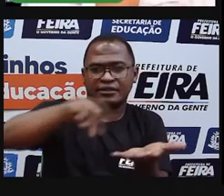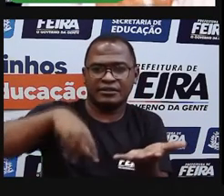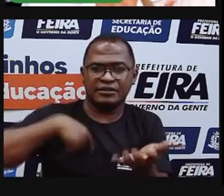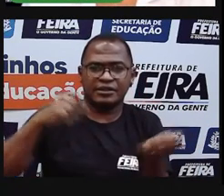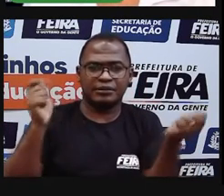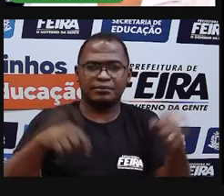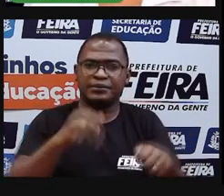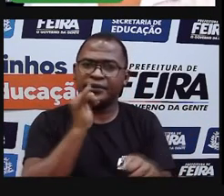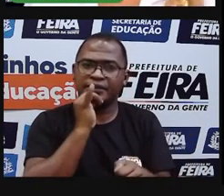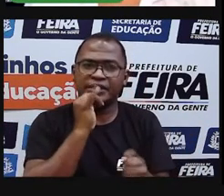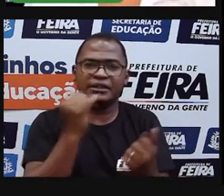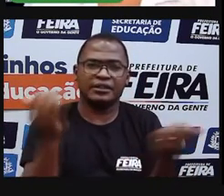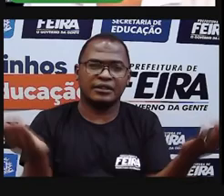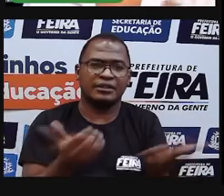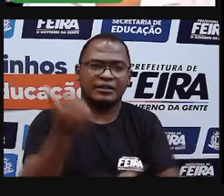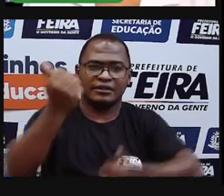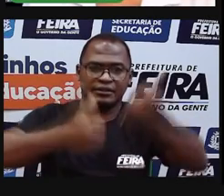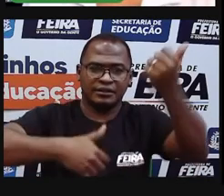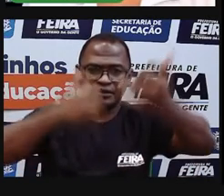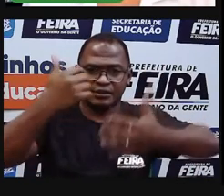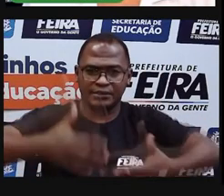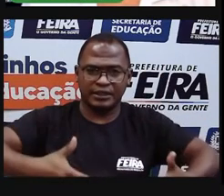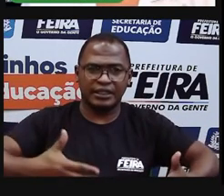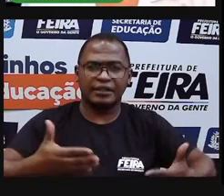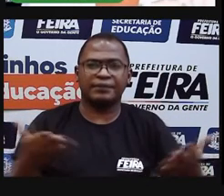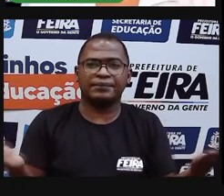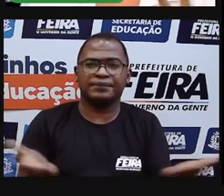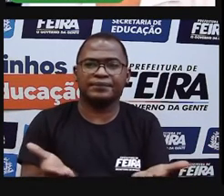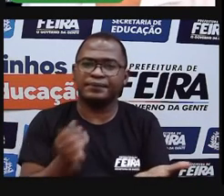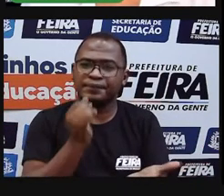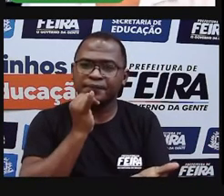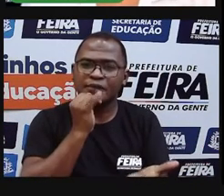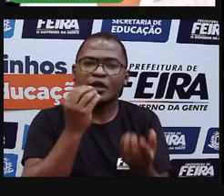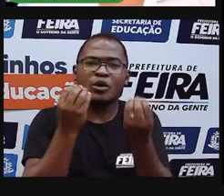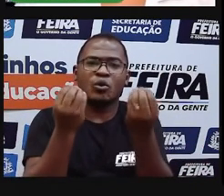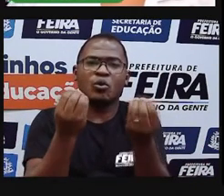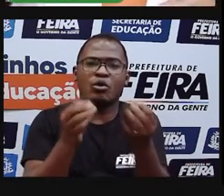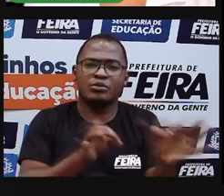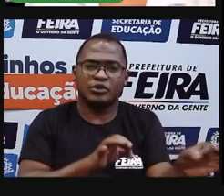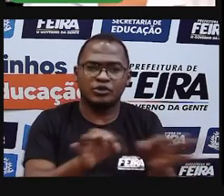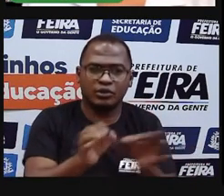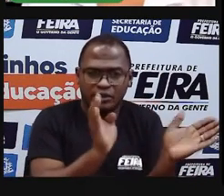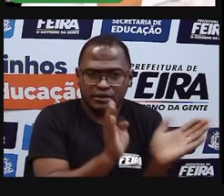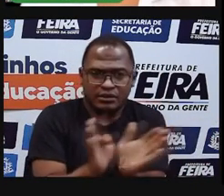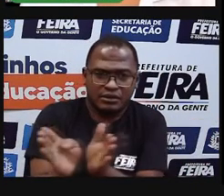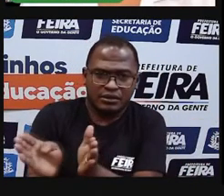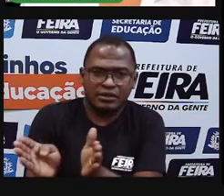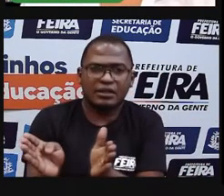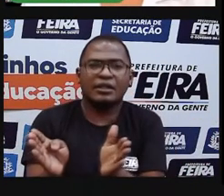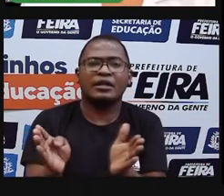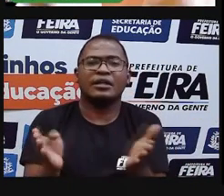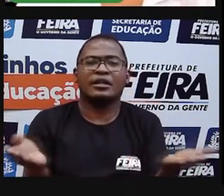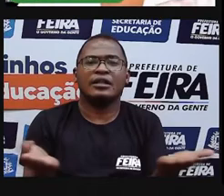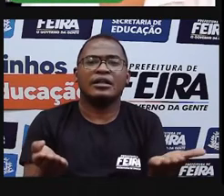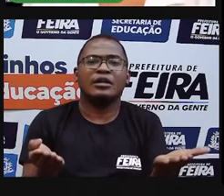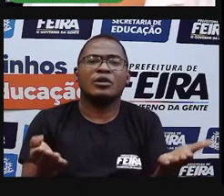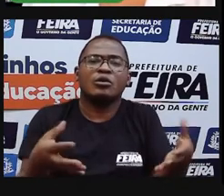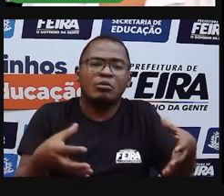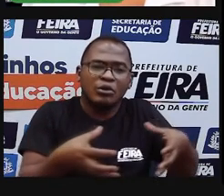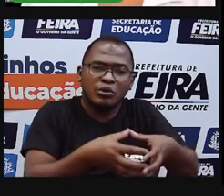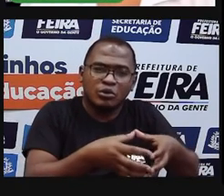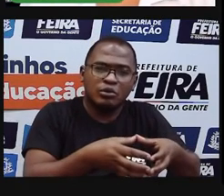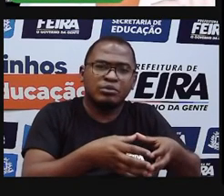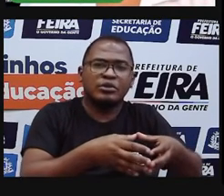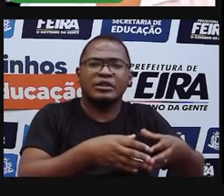falando de cada uma delas, mostrando um pouco mais, né? De como eles se organizam, de qual é objetivo deles, como é um pouco da vida